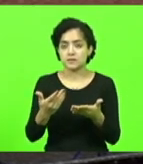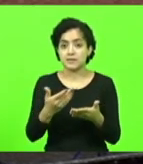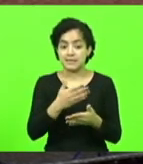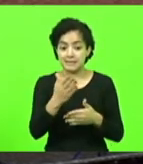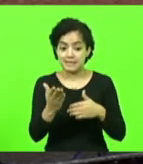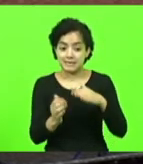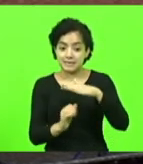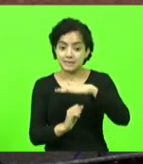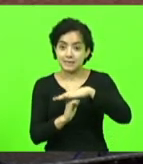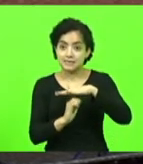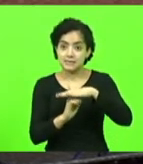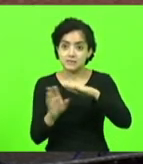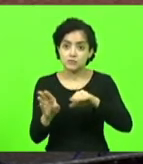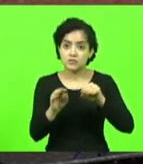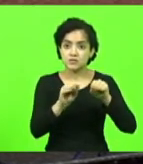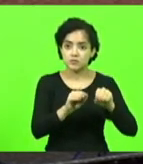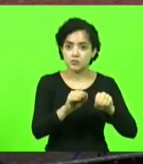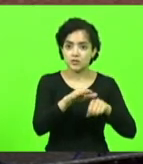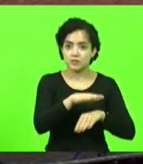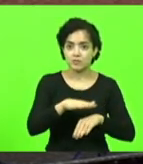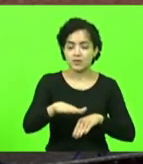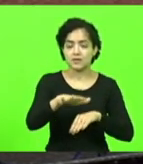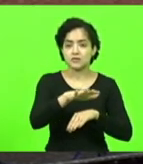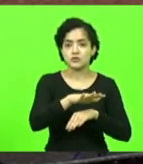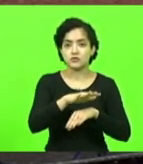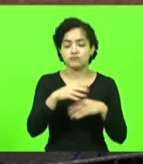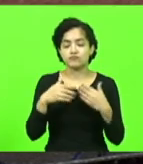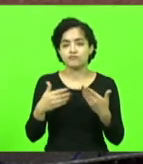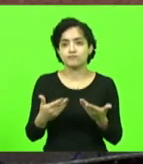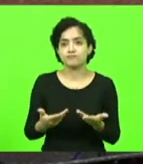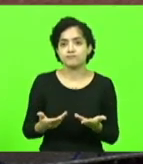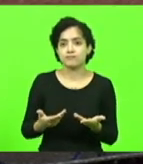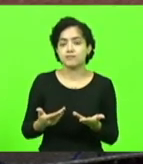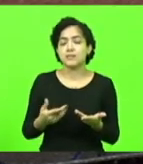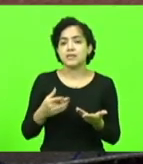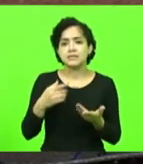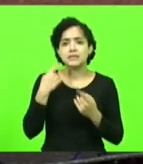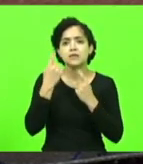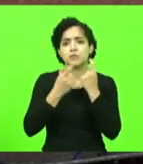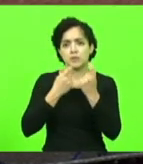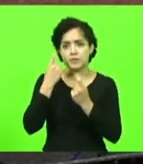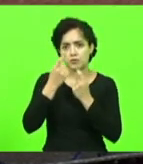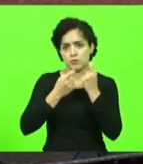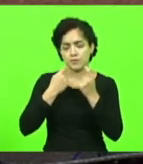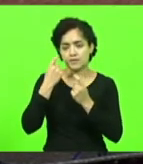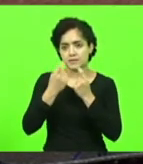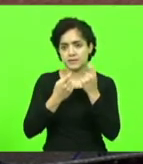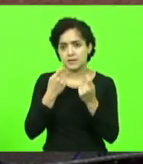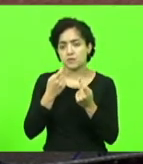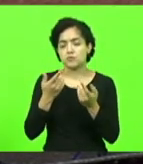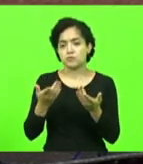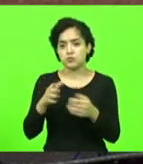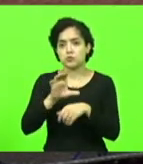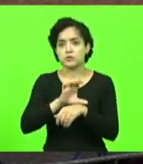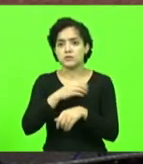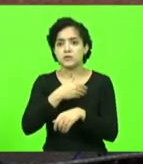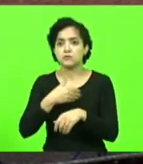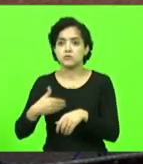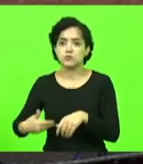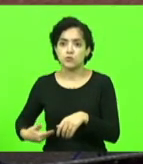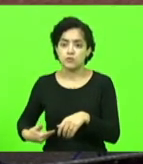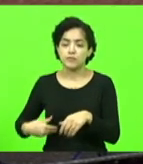empresas, e também, obviamente, que há uma preocupação, tanto do Estado quanto dos municípios,